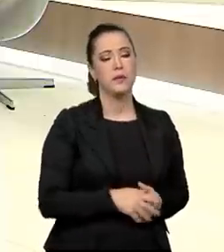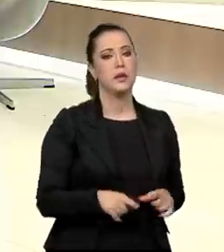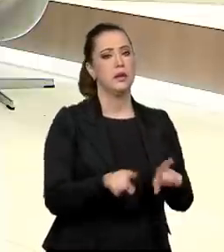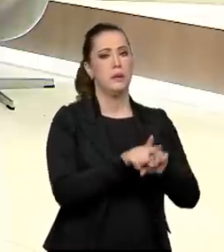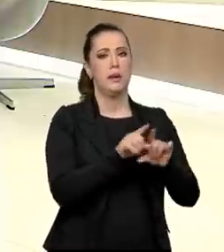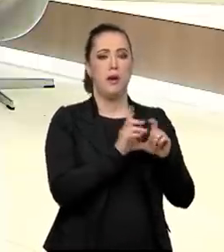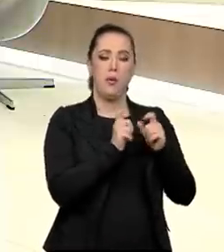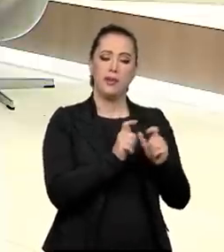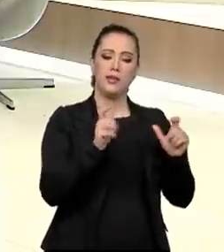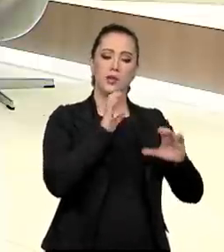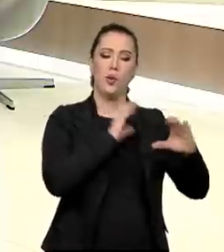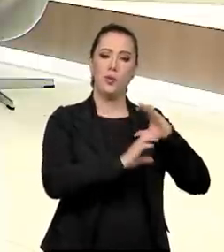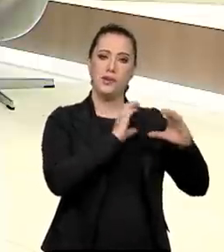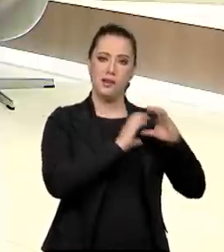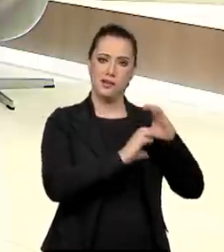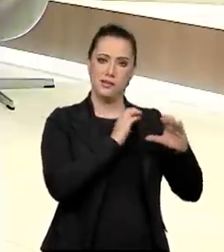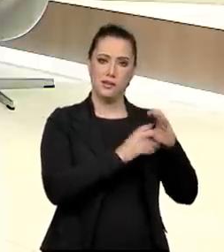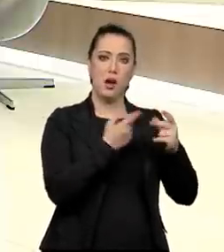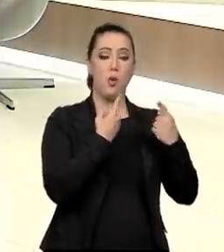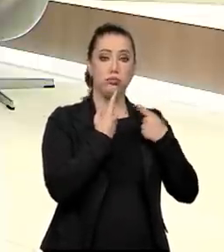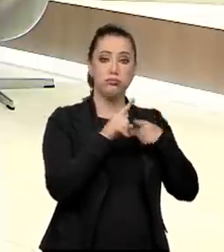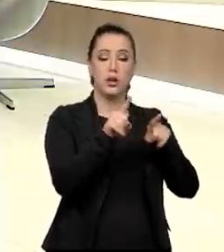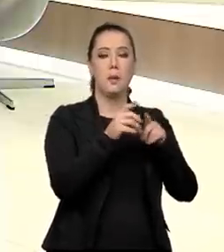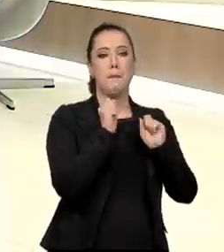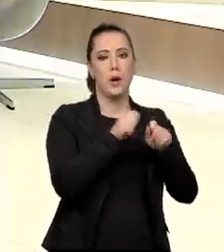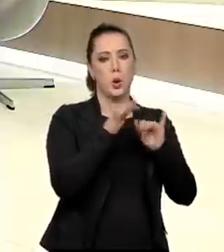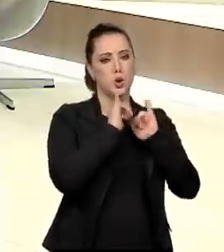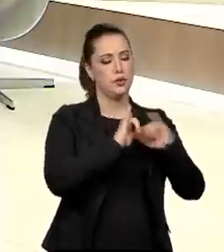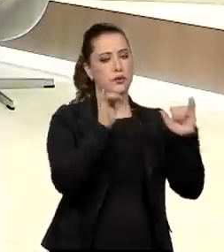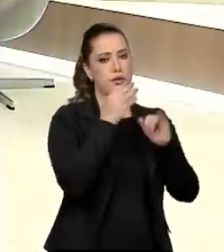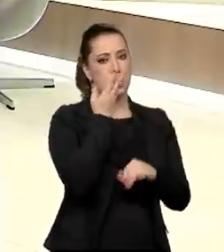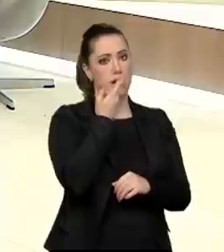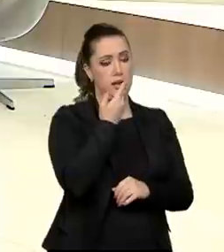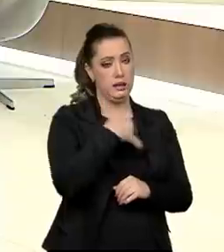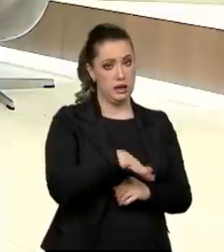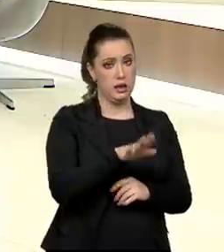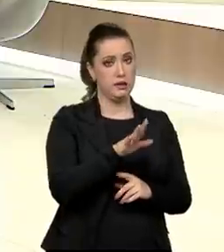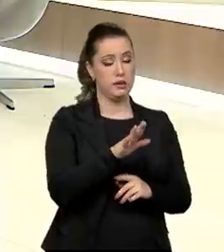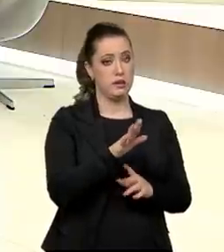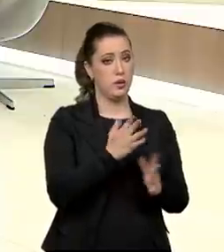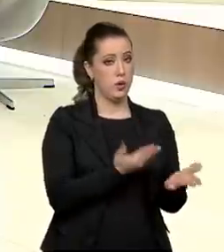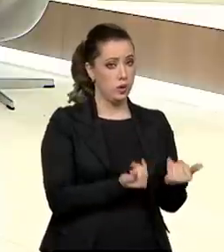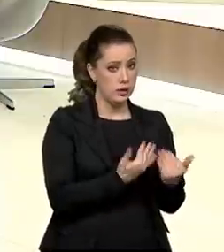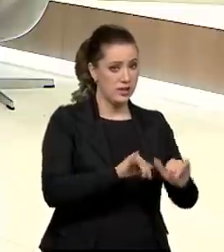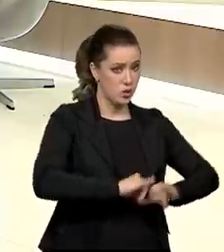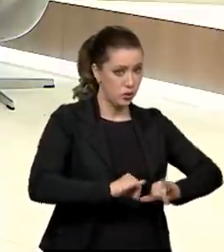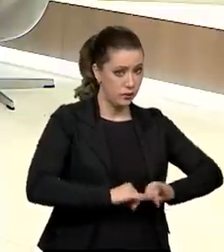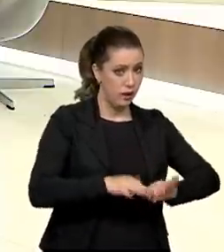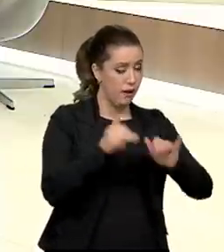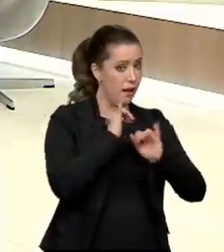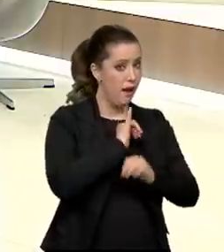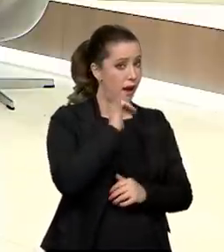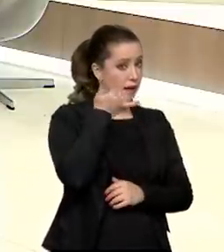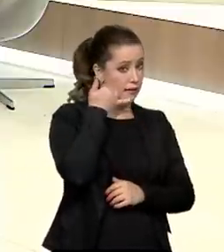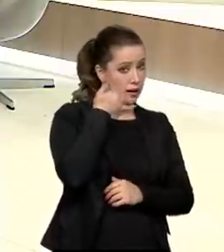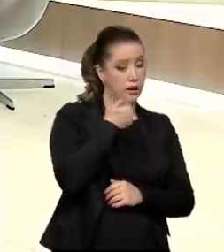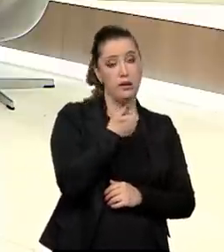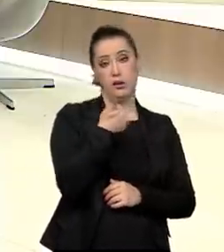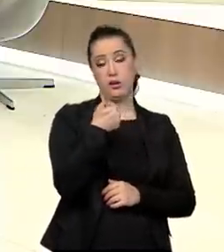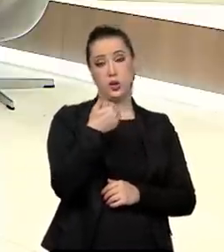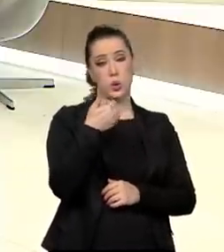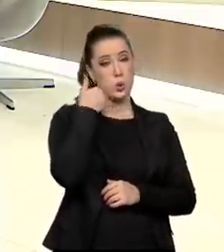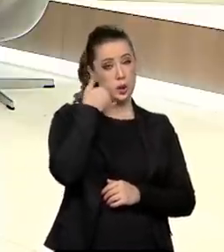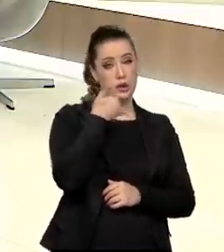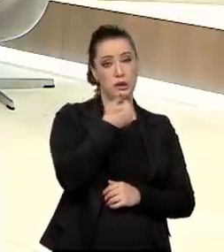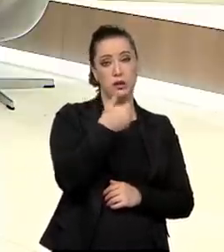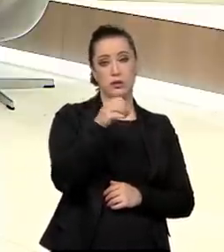canais de denúncia. Hoje, você consegue denunciar uma violência contra a criança de uma maneira muito mais efetiva, no Disque 100, disponível também